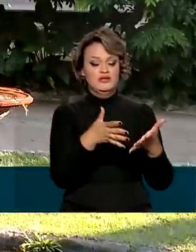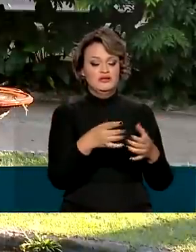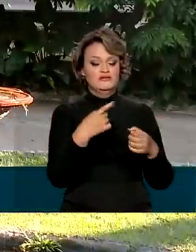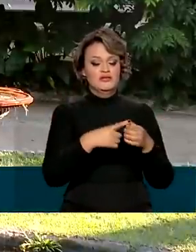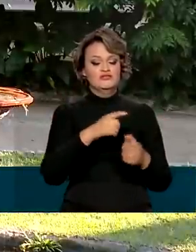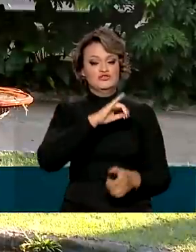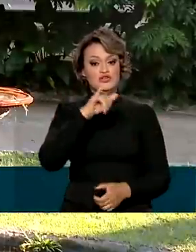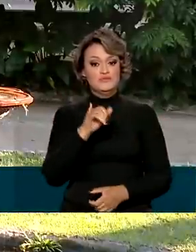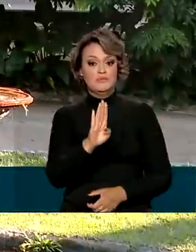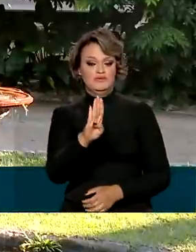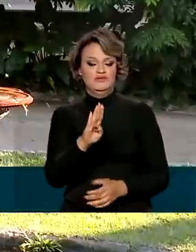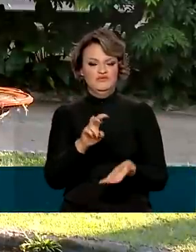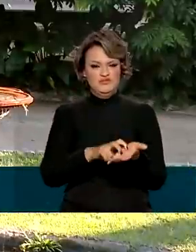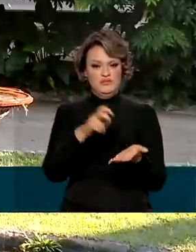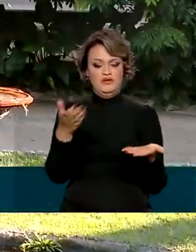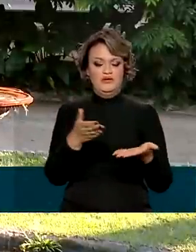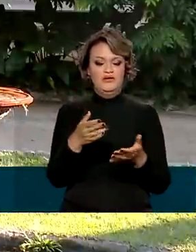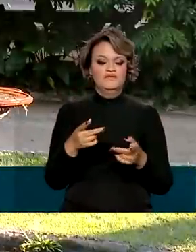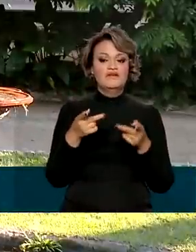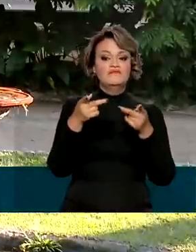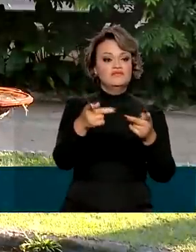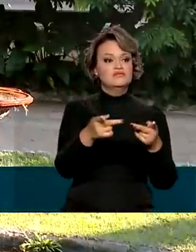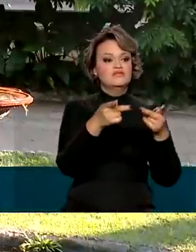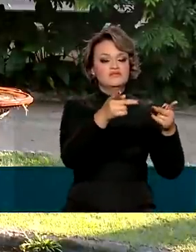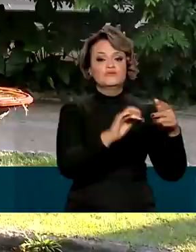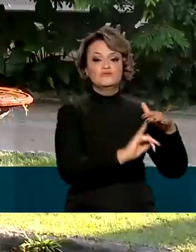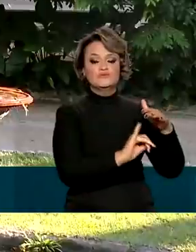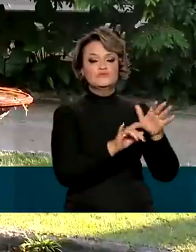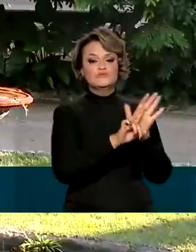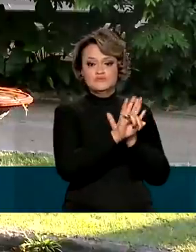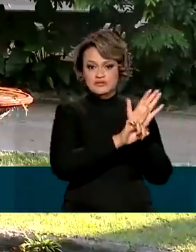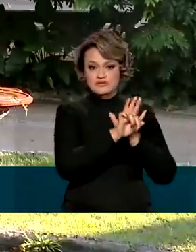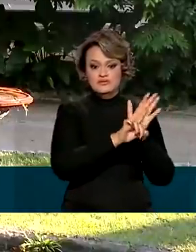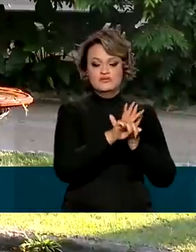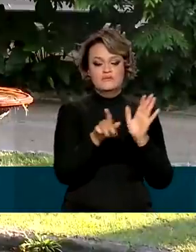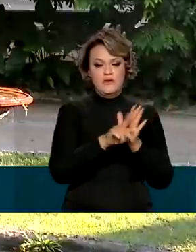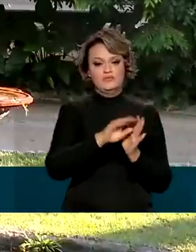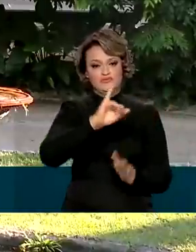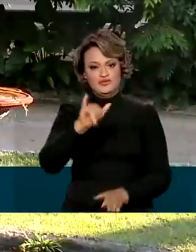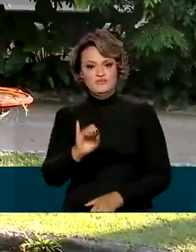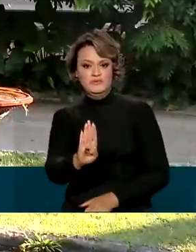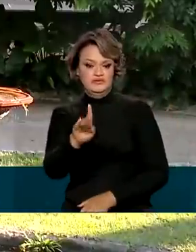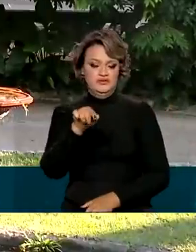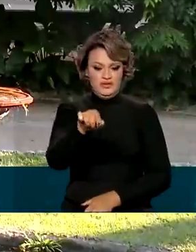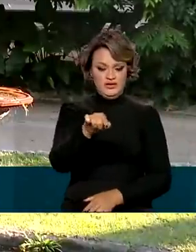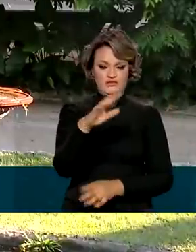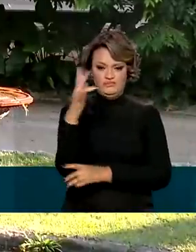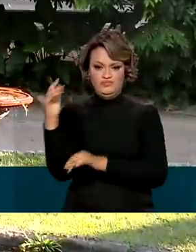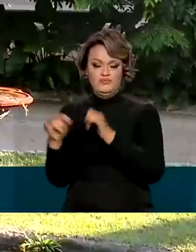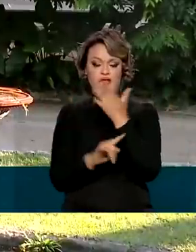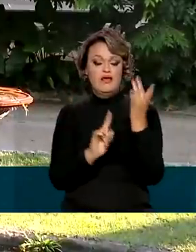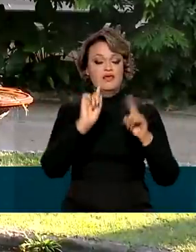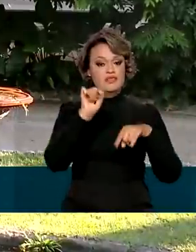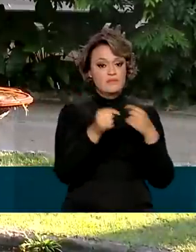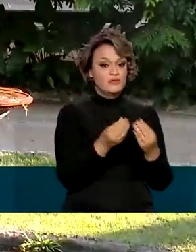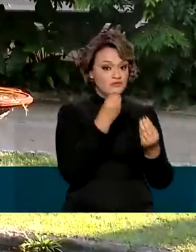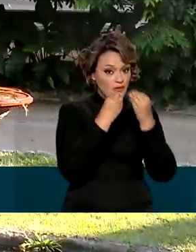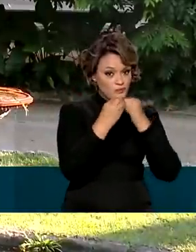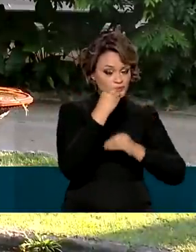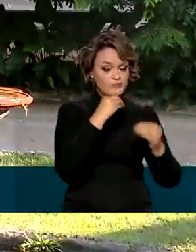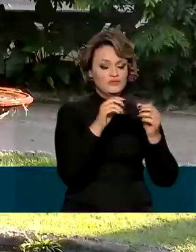Botânico no fim da manhã, vai visitar um instituto de pesquisas do Jardim Botânico e tem em seguida um almoço com